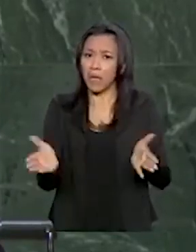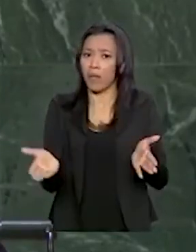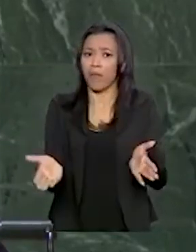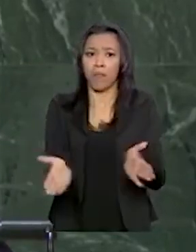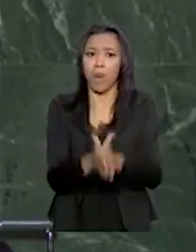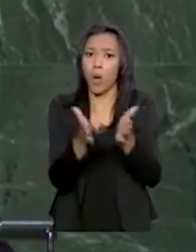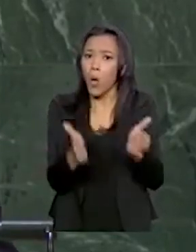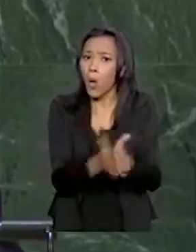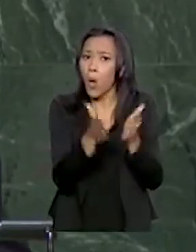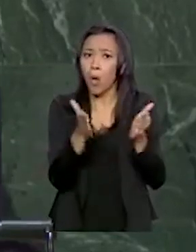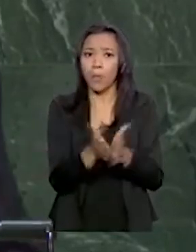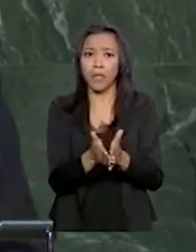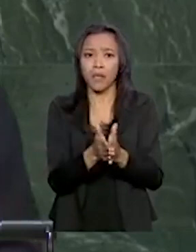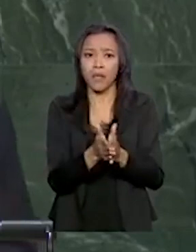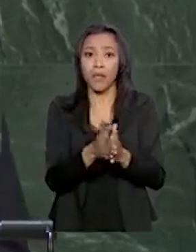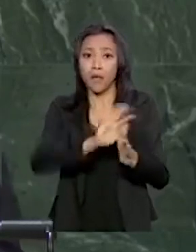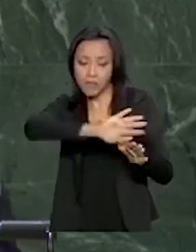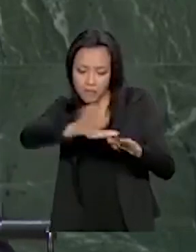de terra rica.